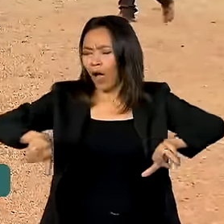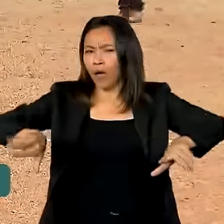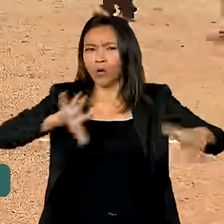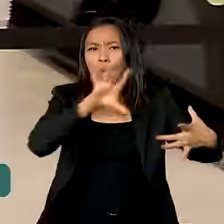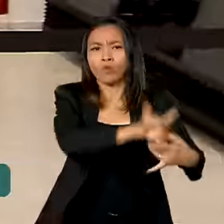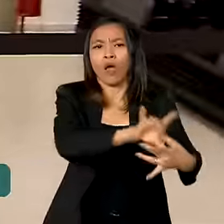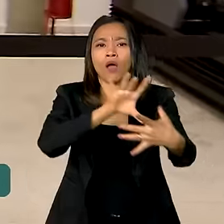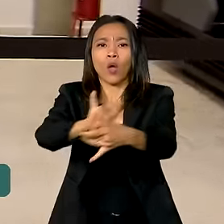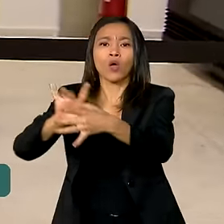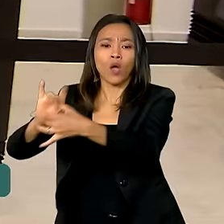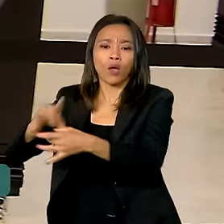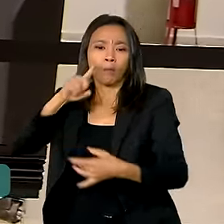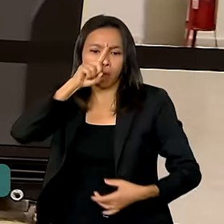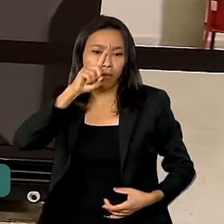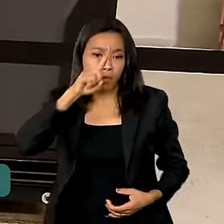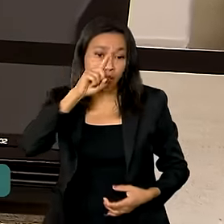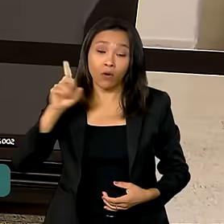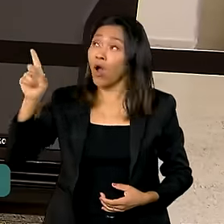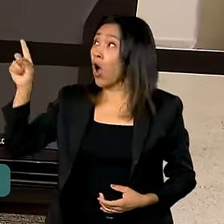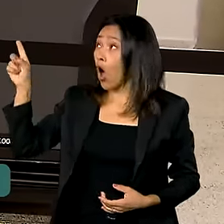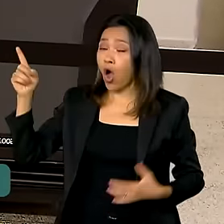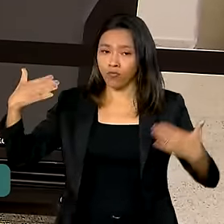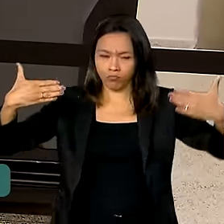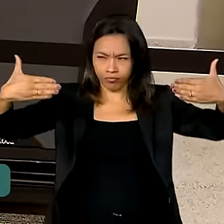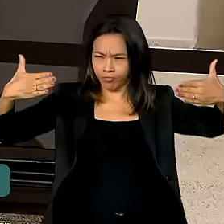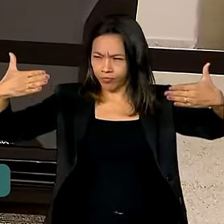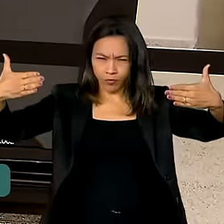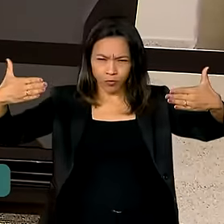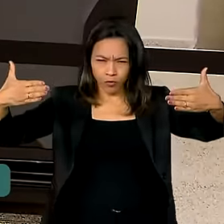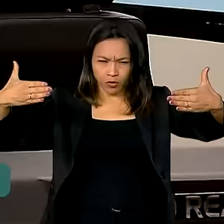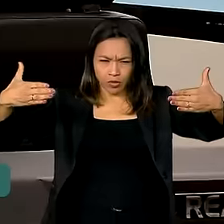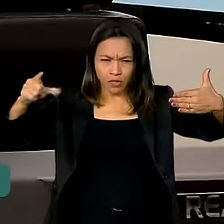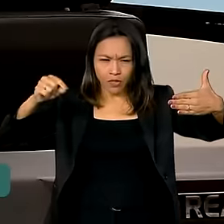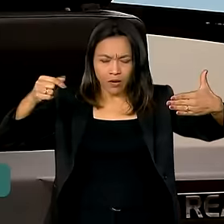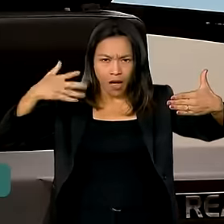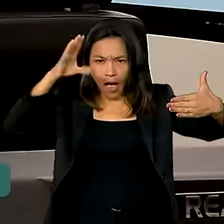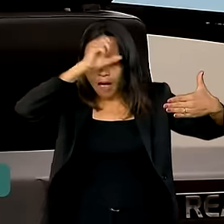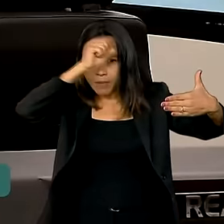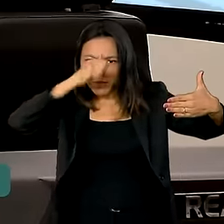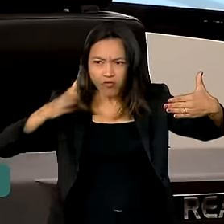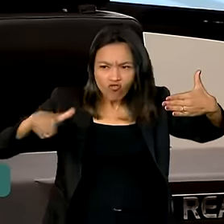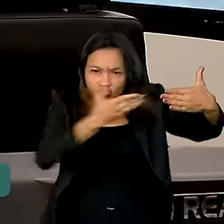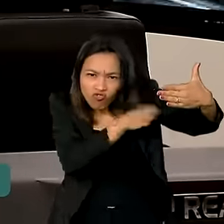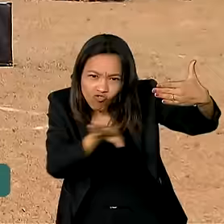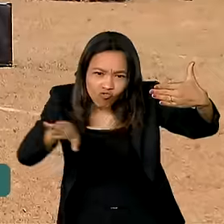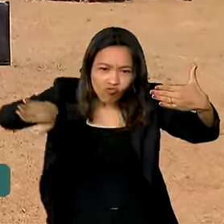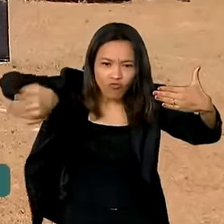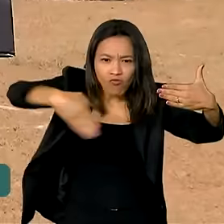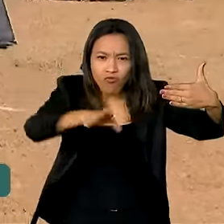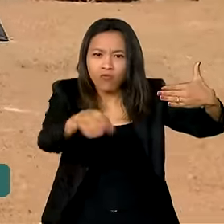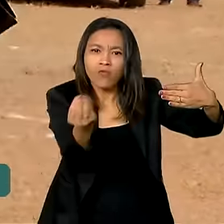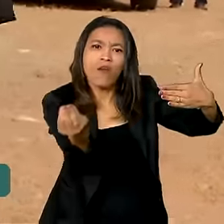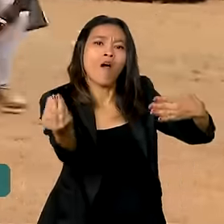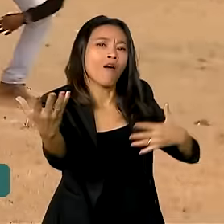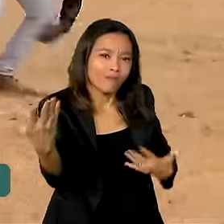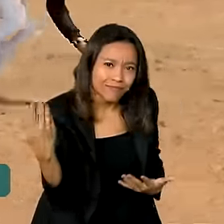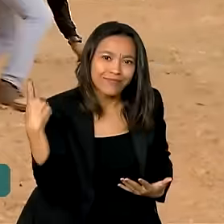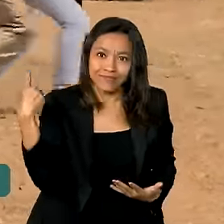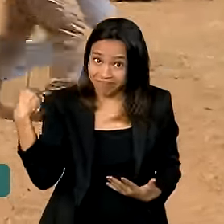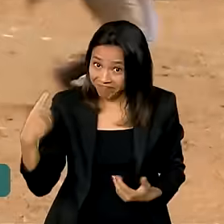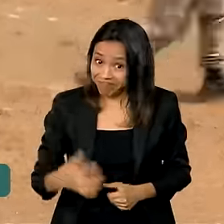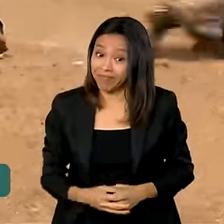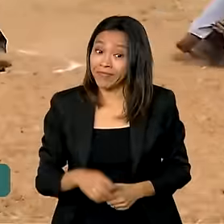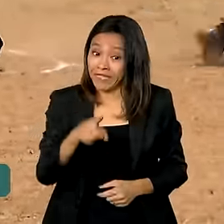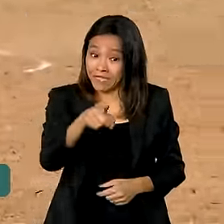de perigo. Nos simuladores, os militares aprendem a escapar de emboscadas com